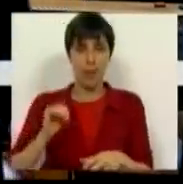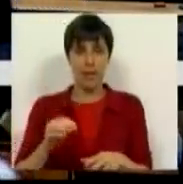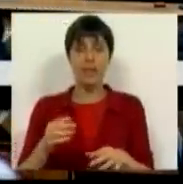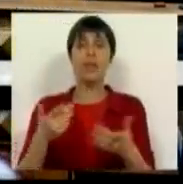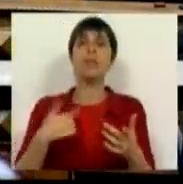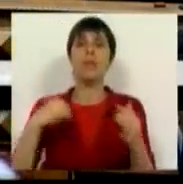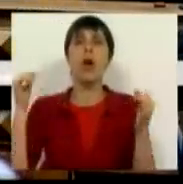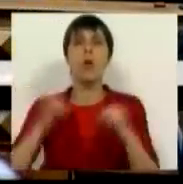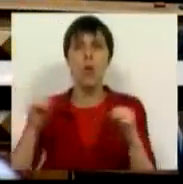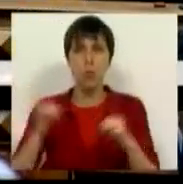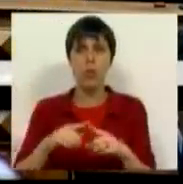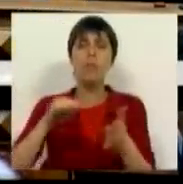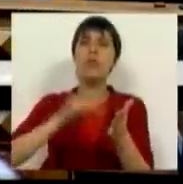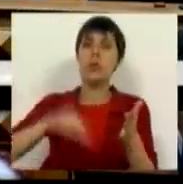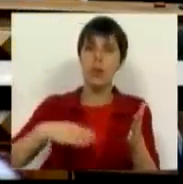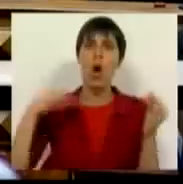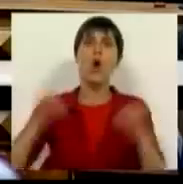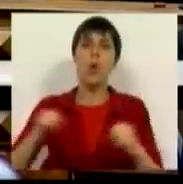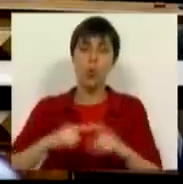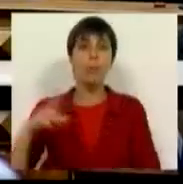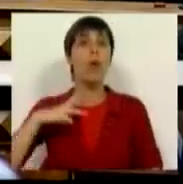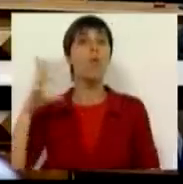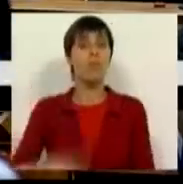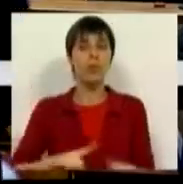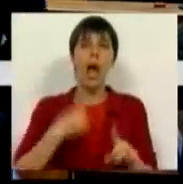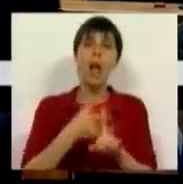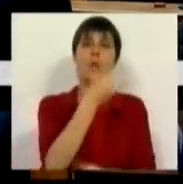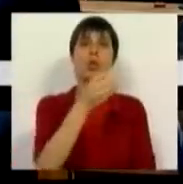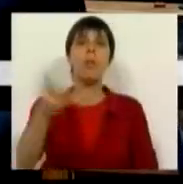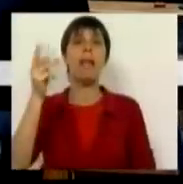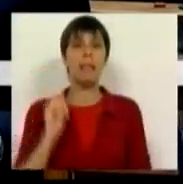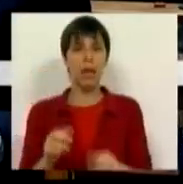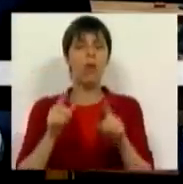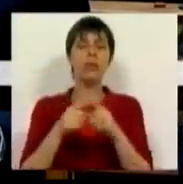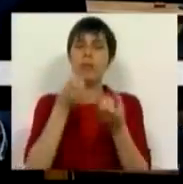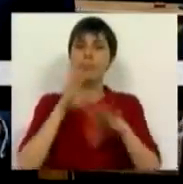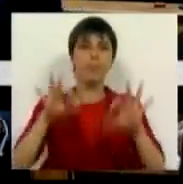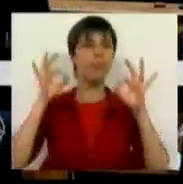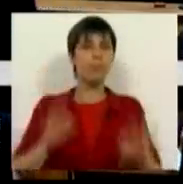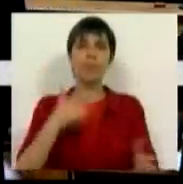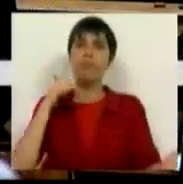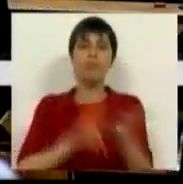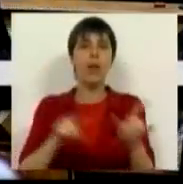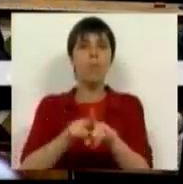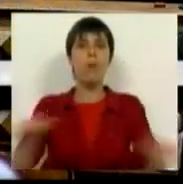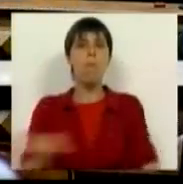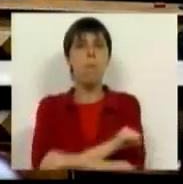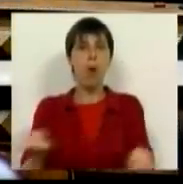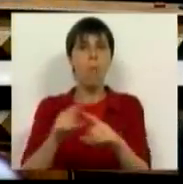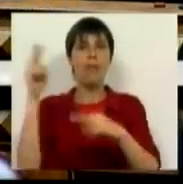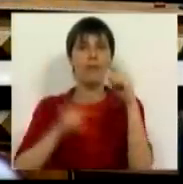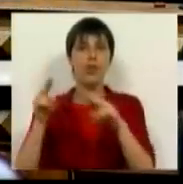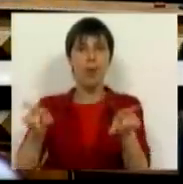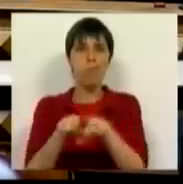Nós concordamos com os peticionários de que em Portugal em 2013 foi detonada uma verdadeira bomba atómica